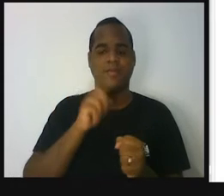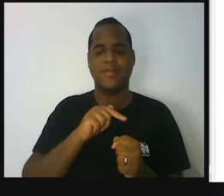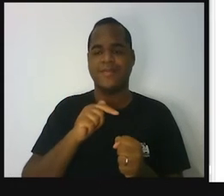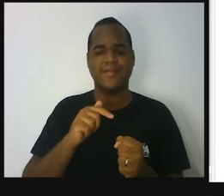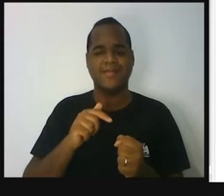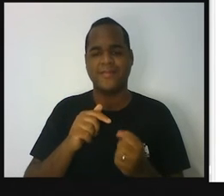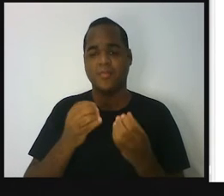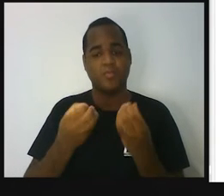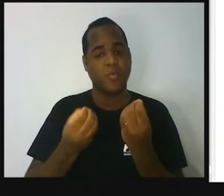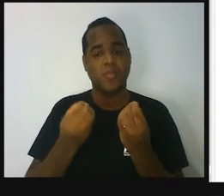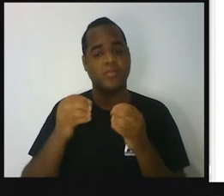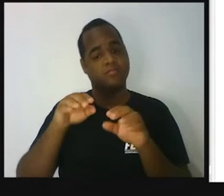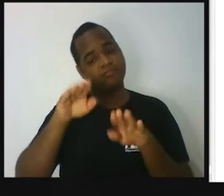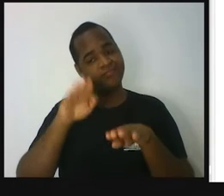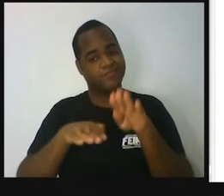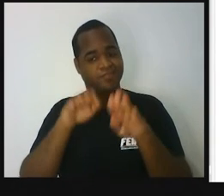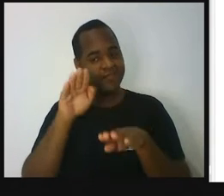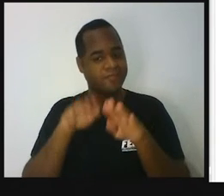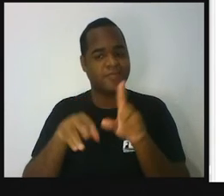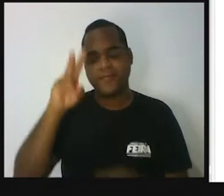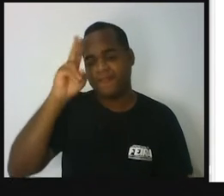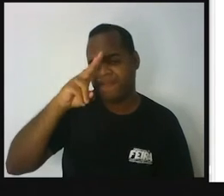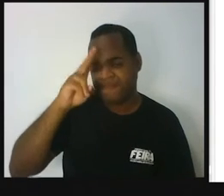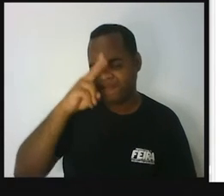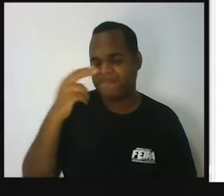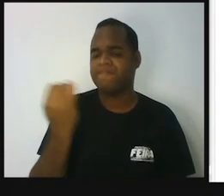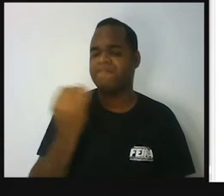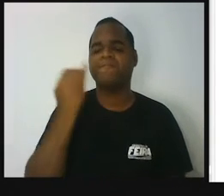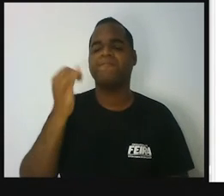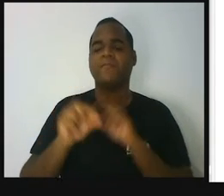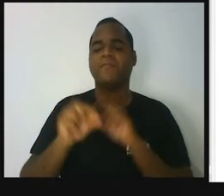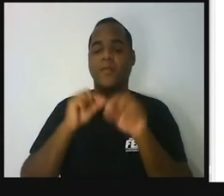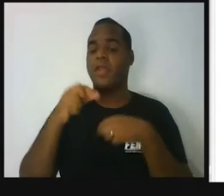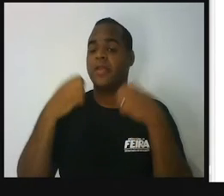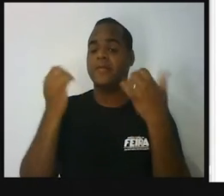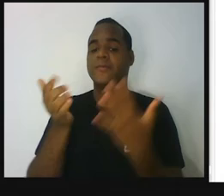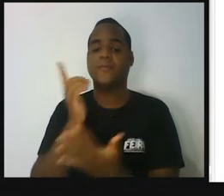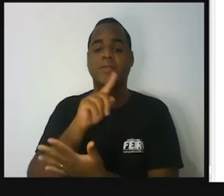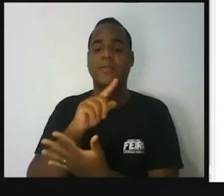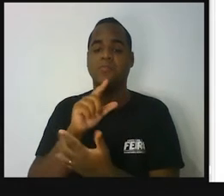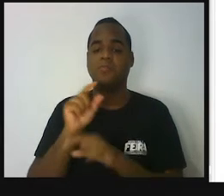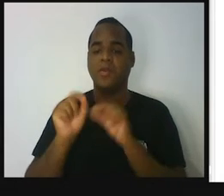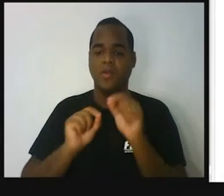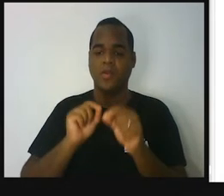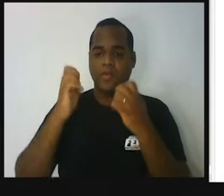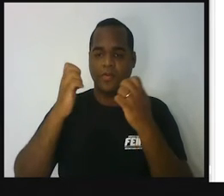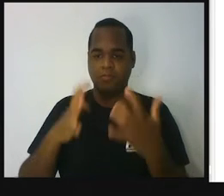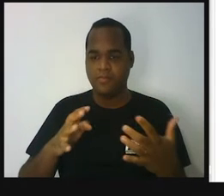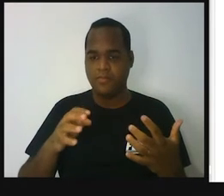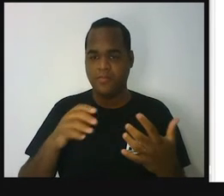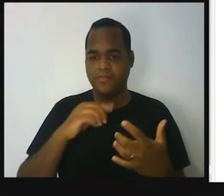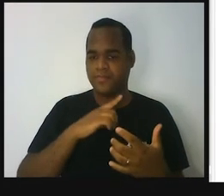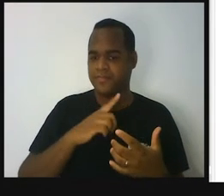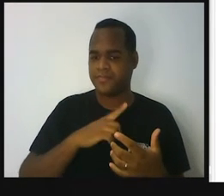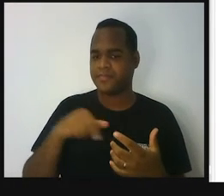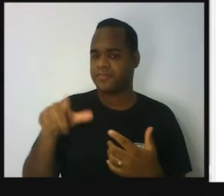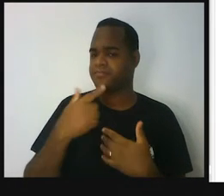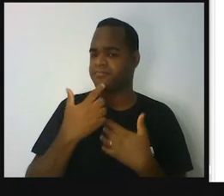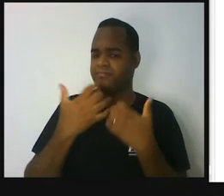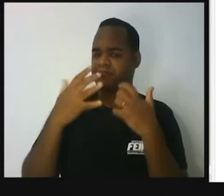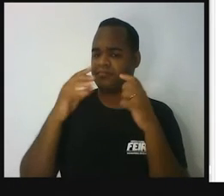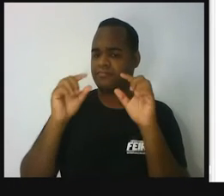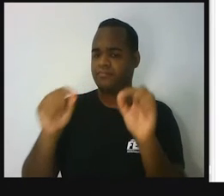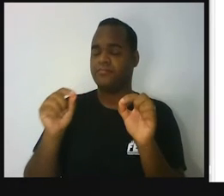Falou de probabilidade, lembre, qual a chance, certo? Então, eu trago aqui